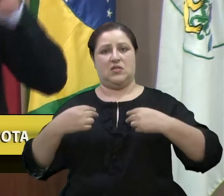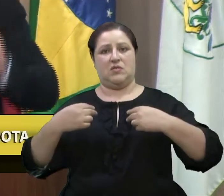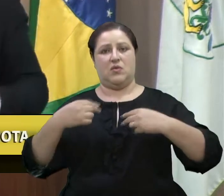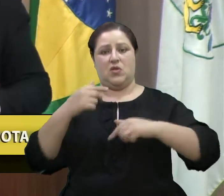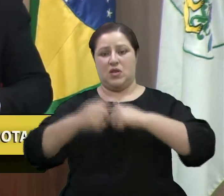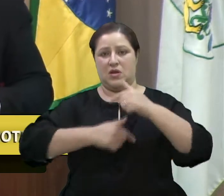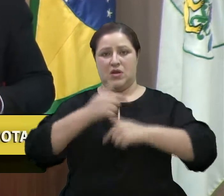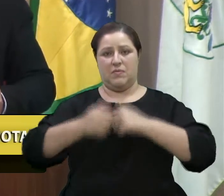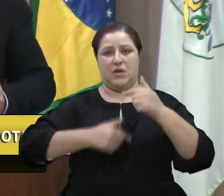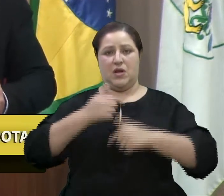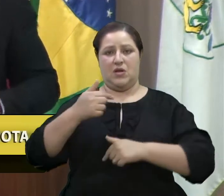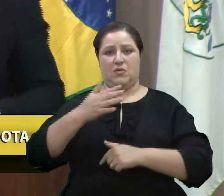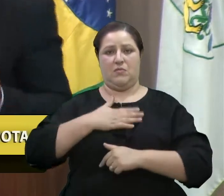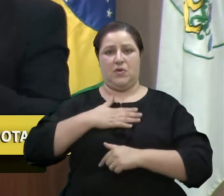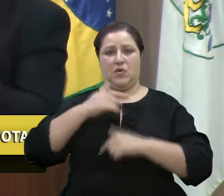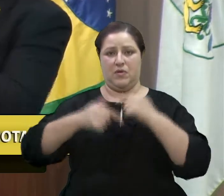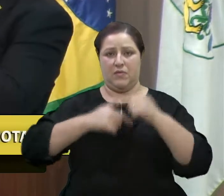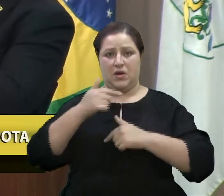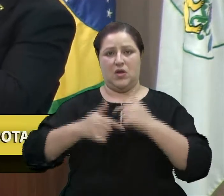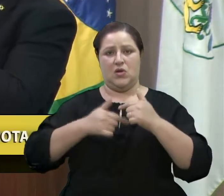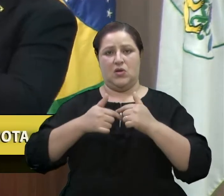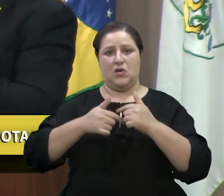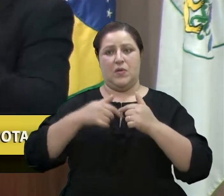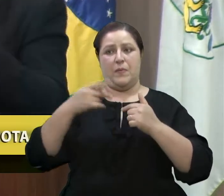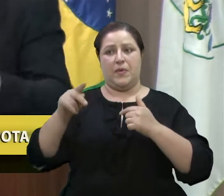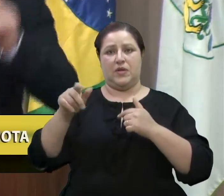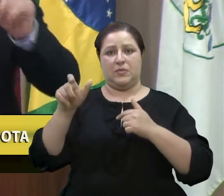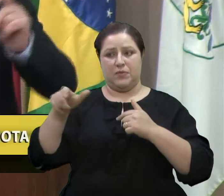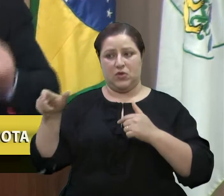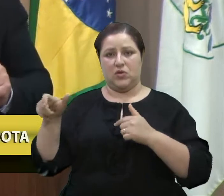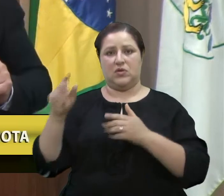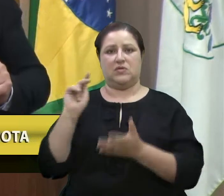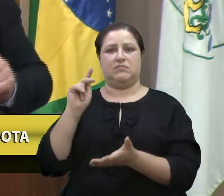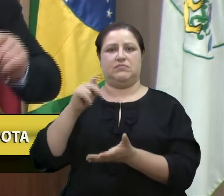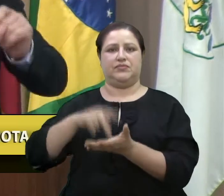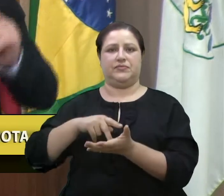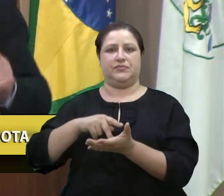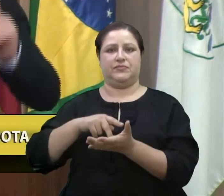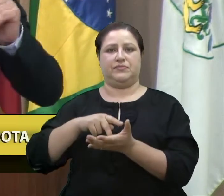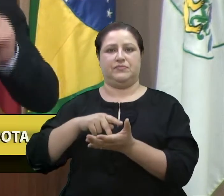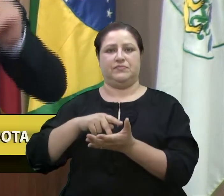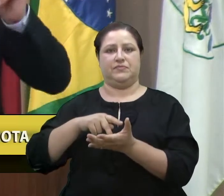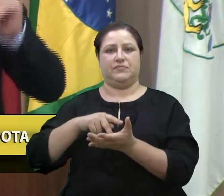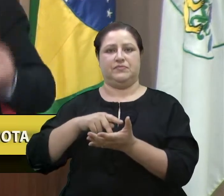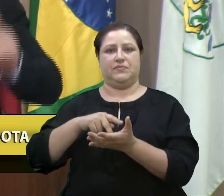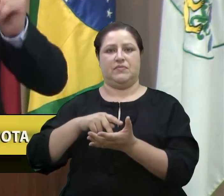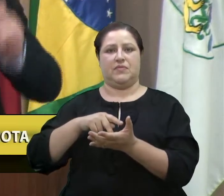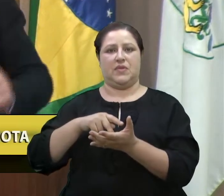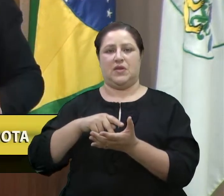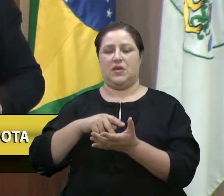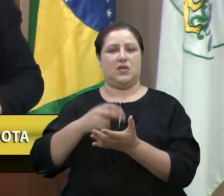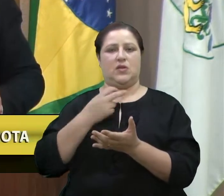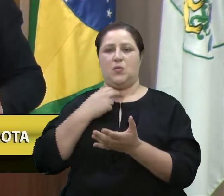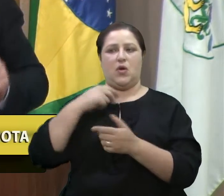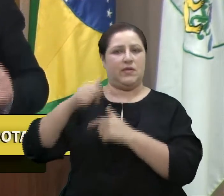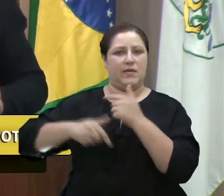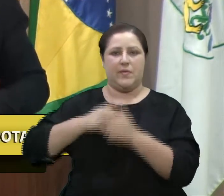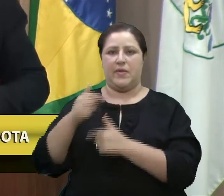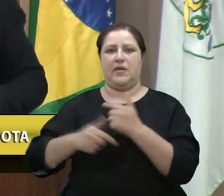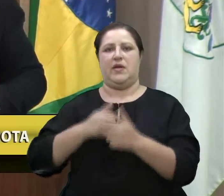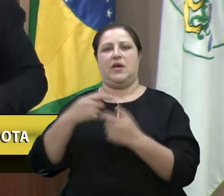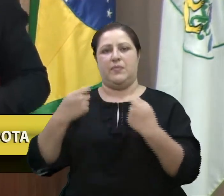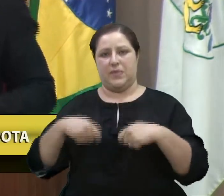trabalho desse vereador pra aquelas pessoas que realmente não tem condição de trabalhar e